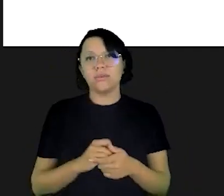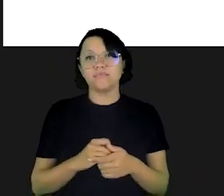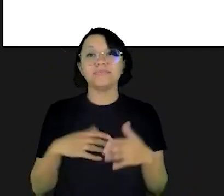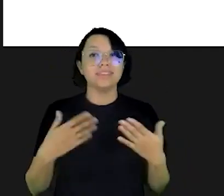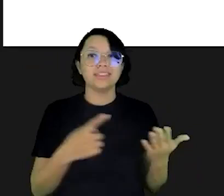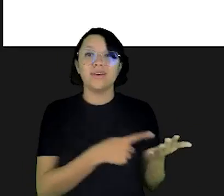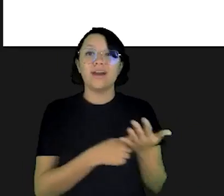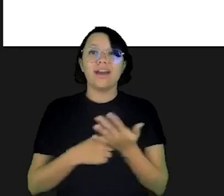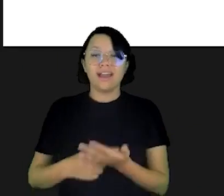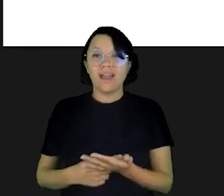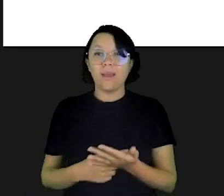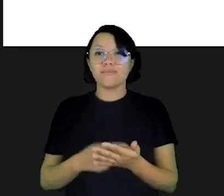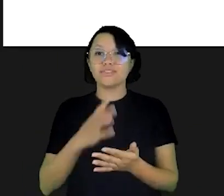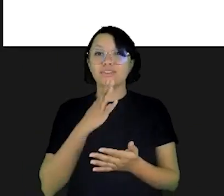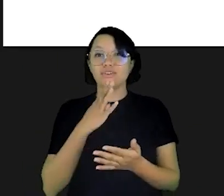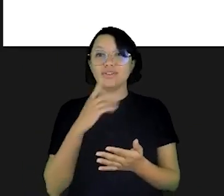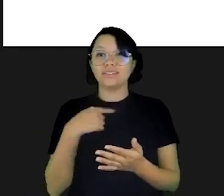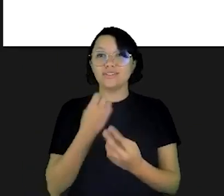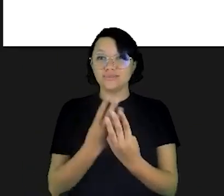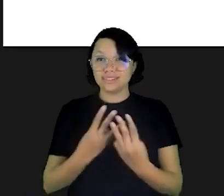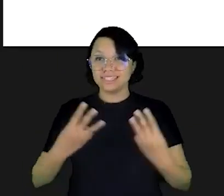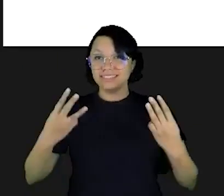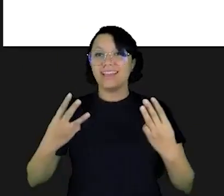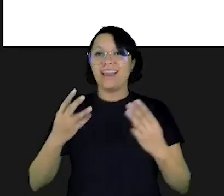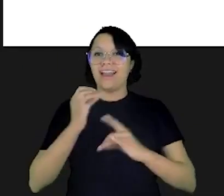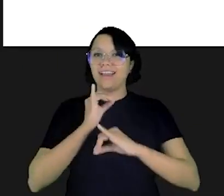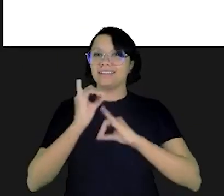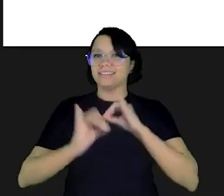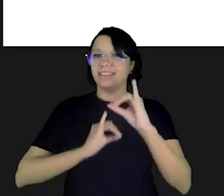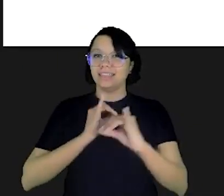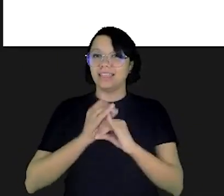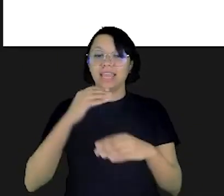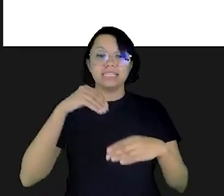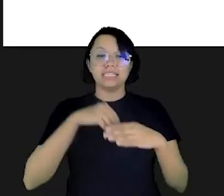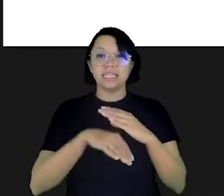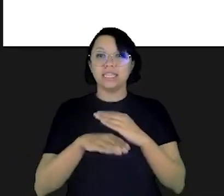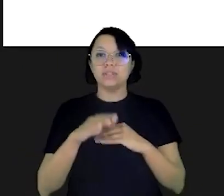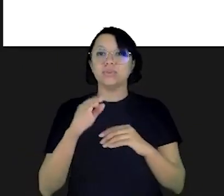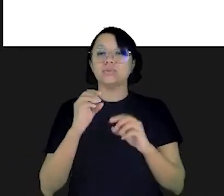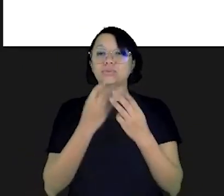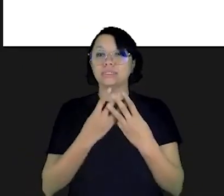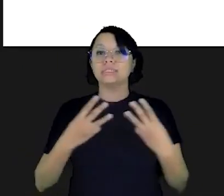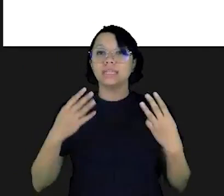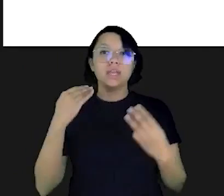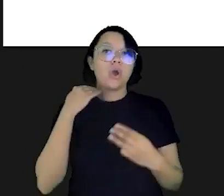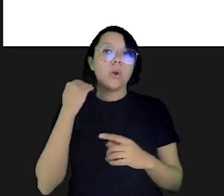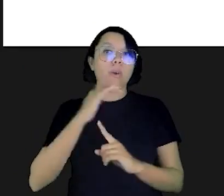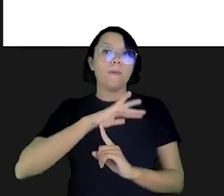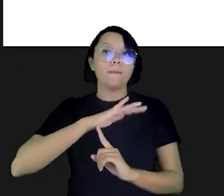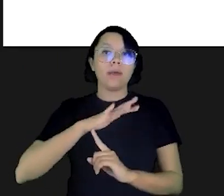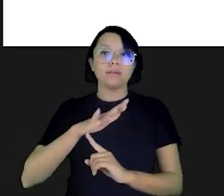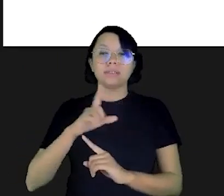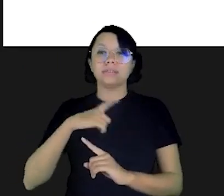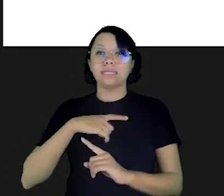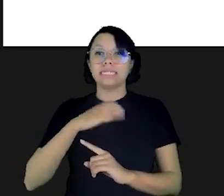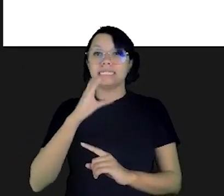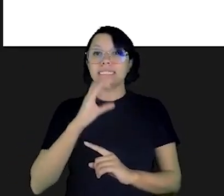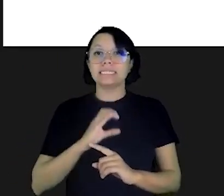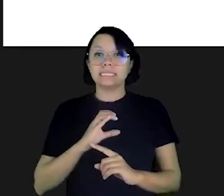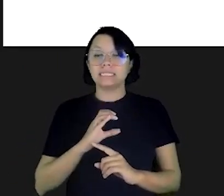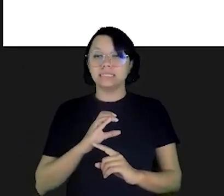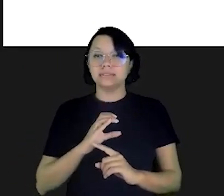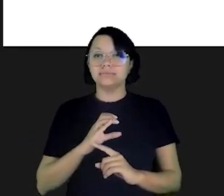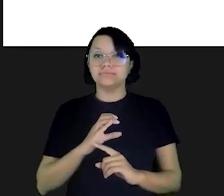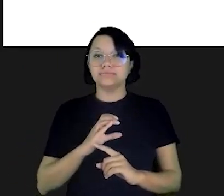decisões fica aqui o nosso convite para vocês conhecerem o nosso site na internet dentro do site do Banco Central